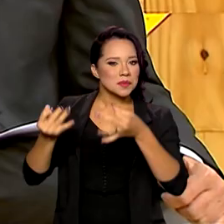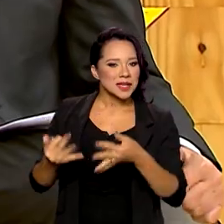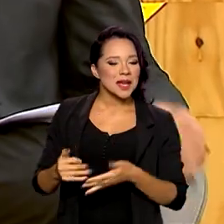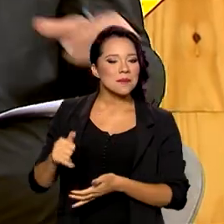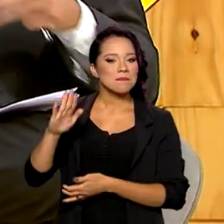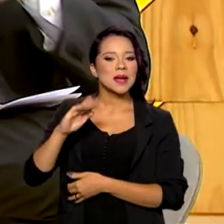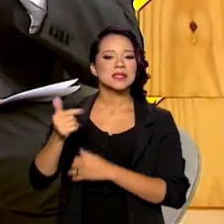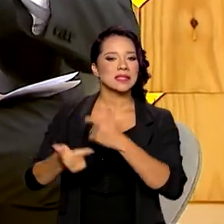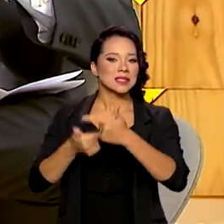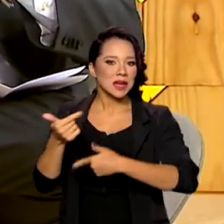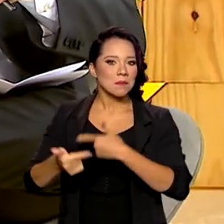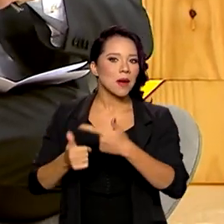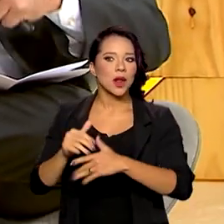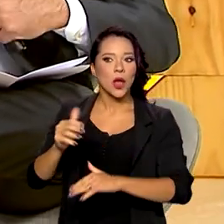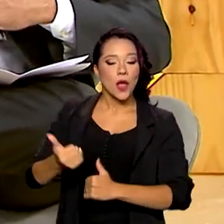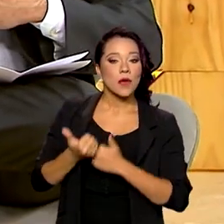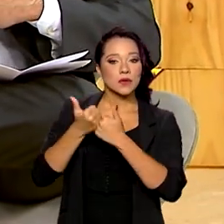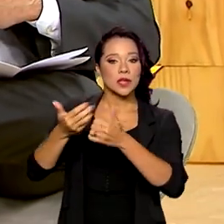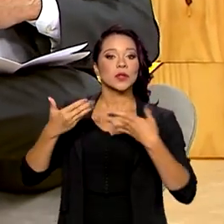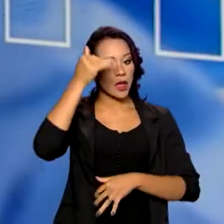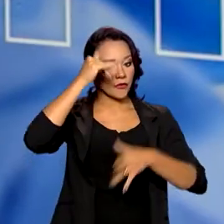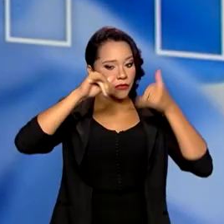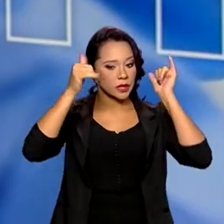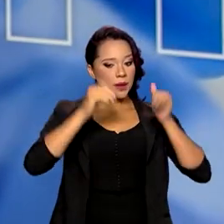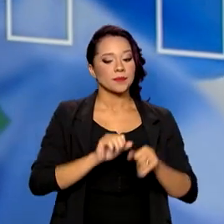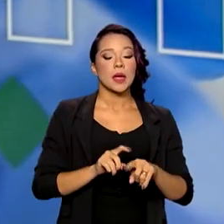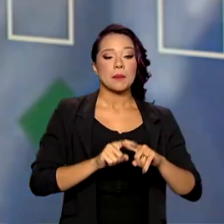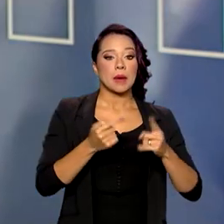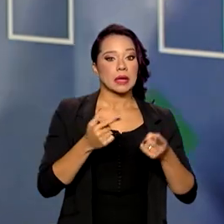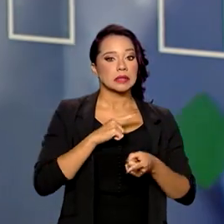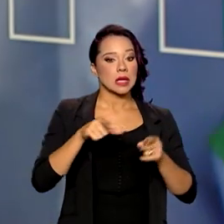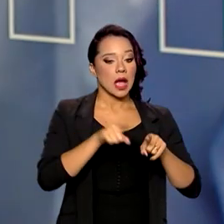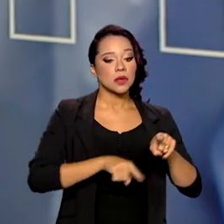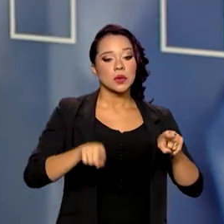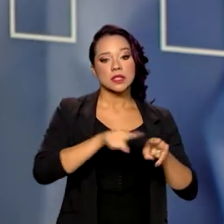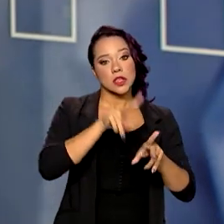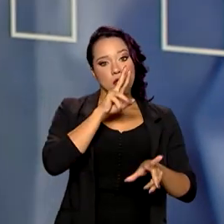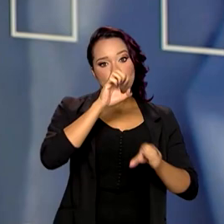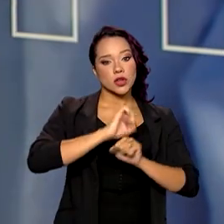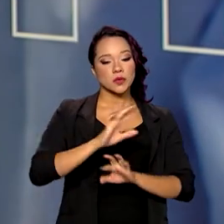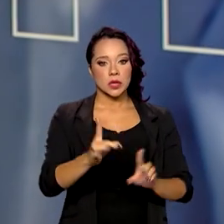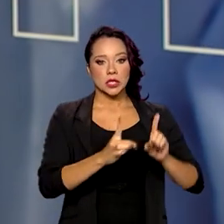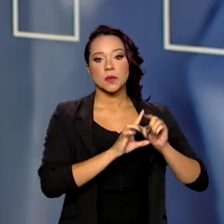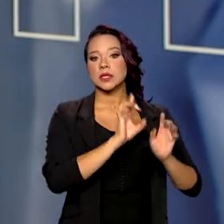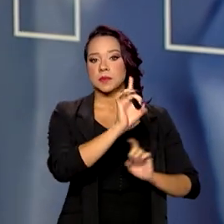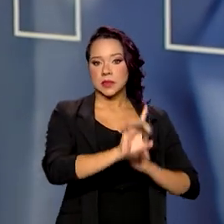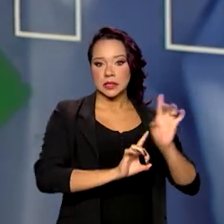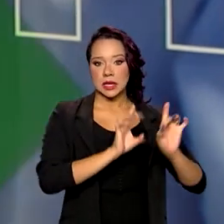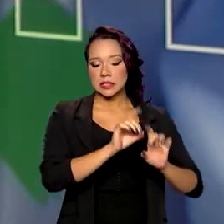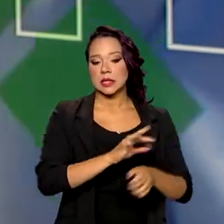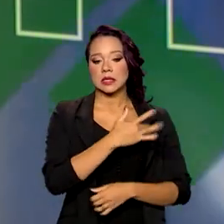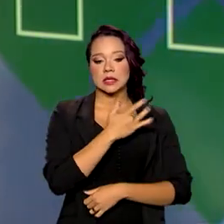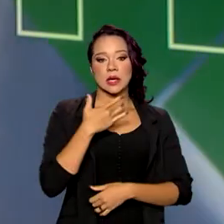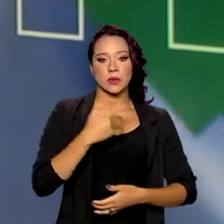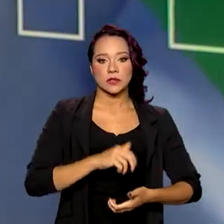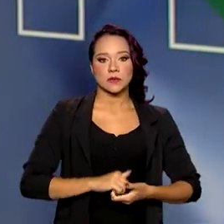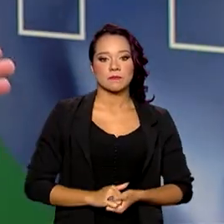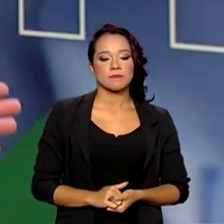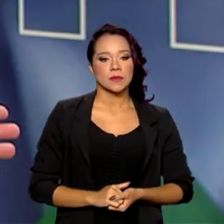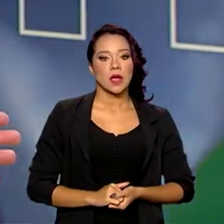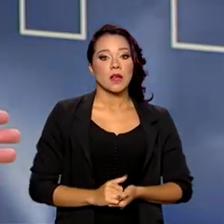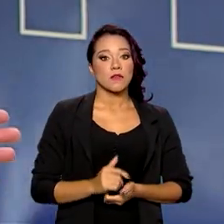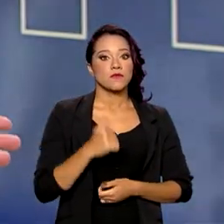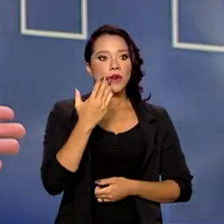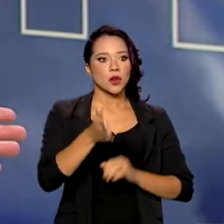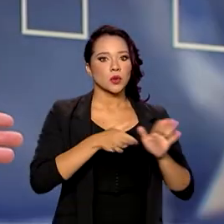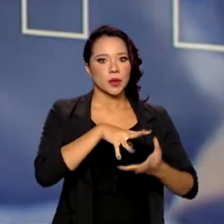a gente esse trabalho reforçado do Ministério da Saúde? Temos atuado fortemente na atenção especializada à saúde. Fora do